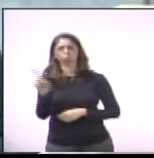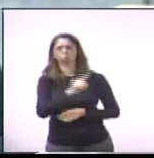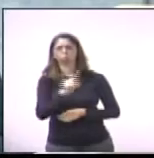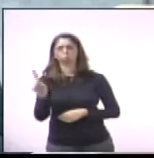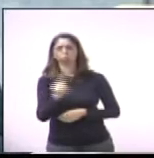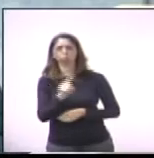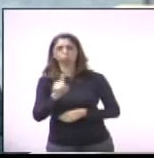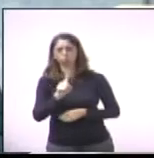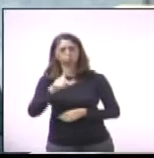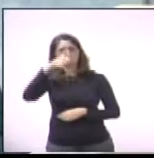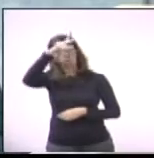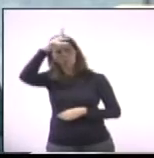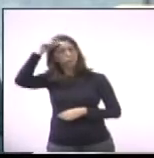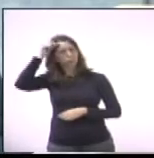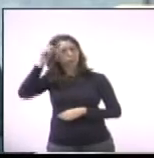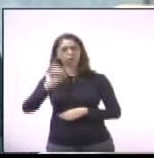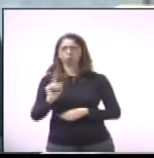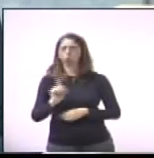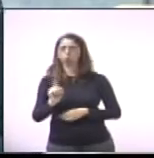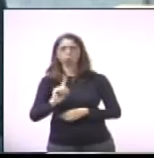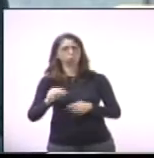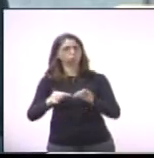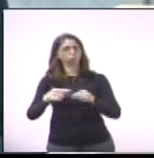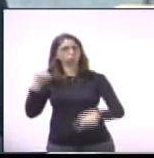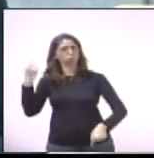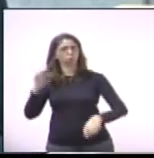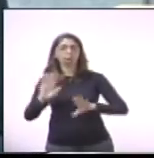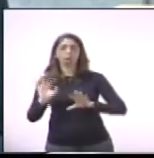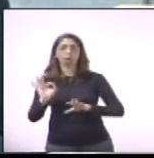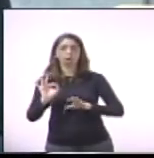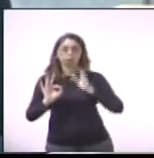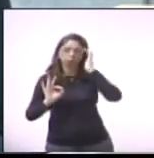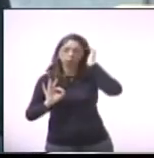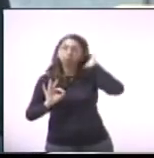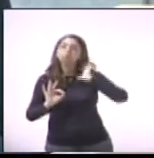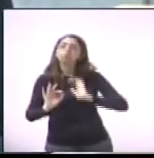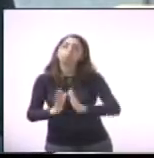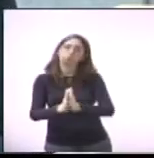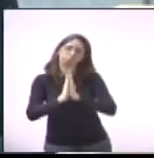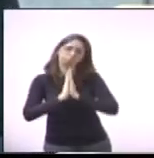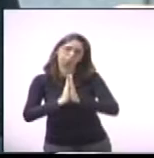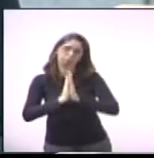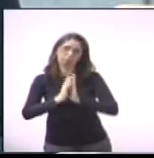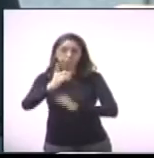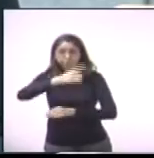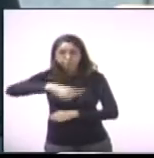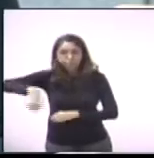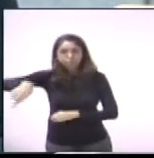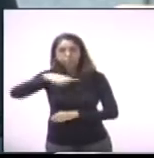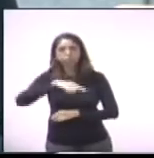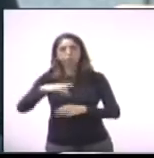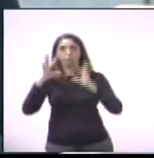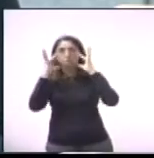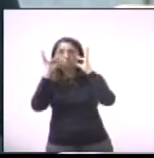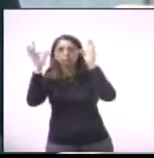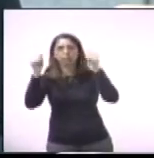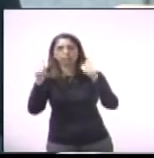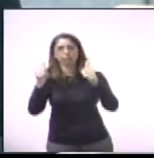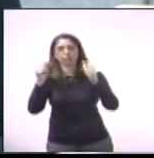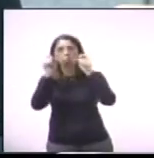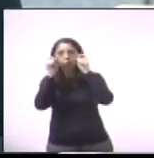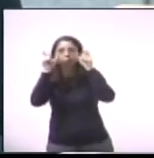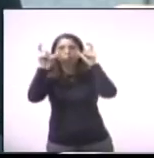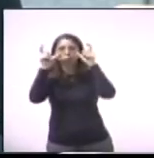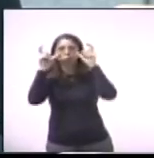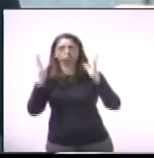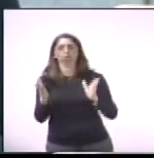E nada saiu do papel ainda. Então, por favor, moradores, prestem atenção, procurem o